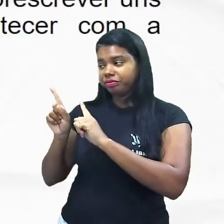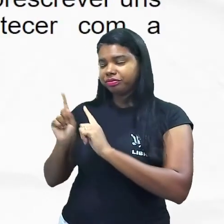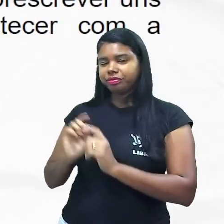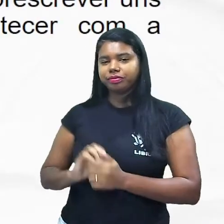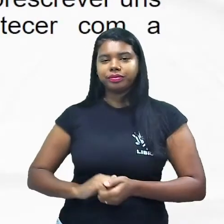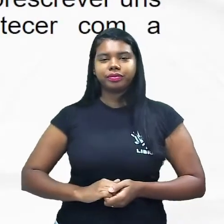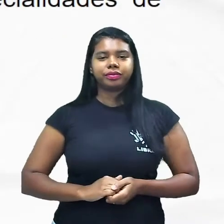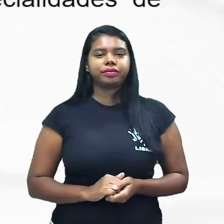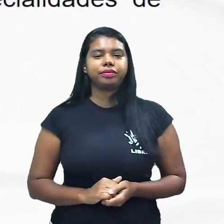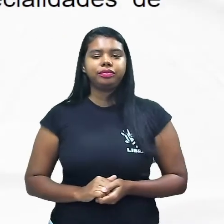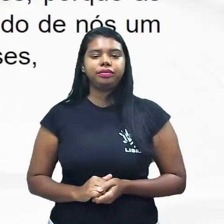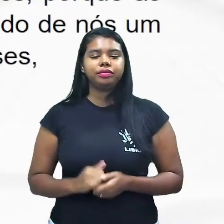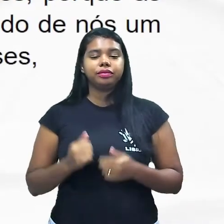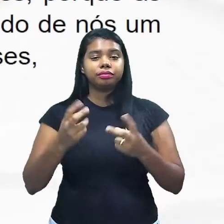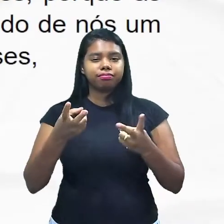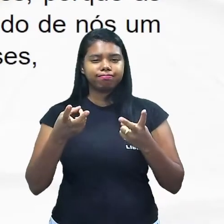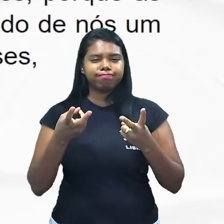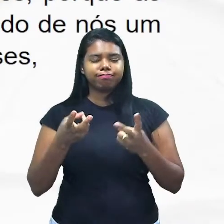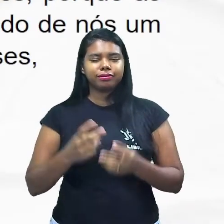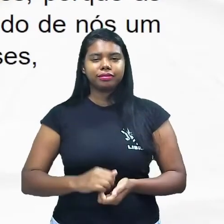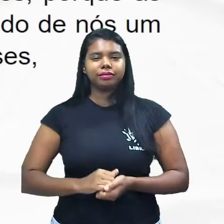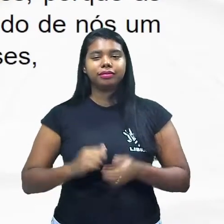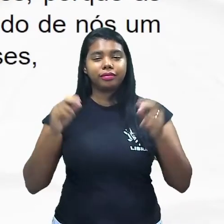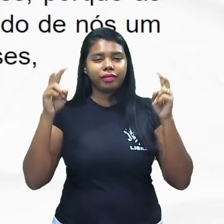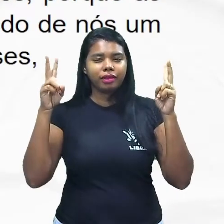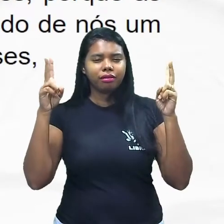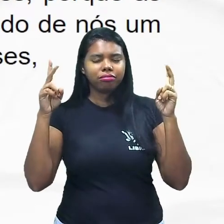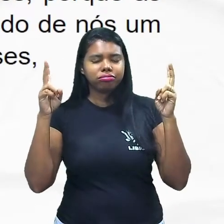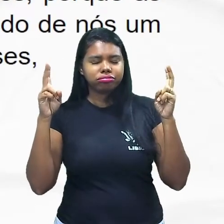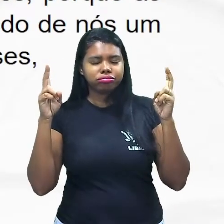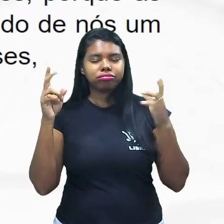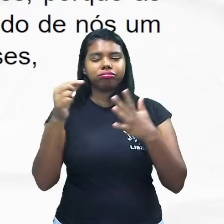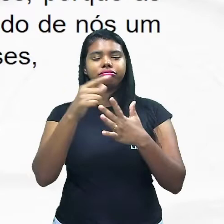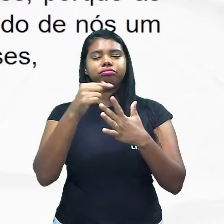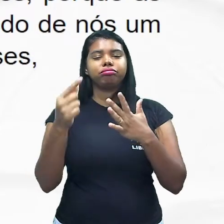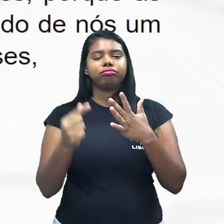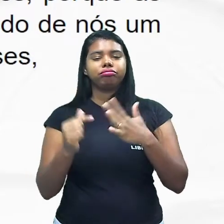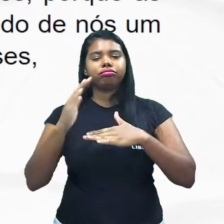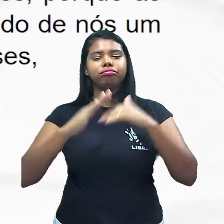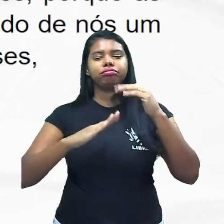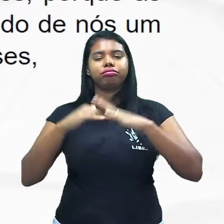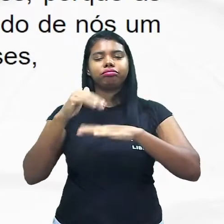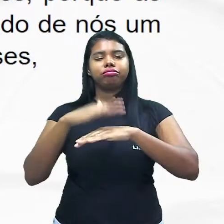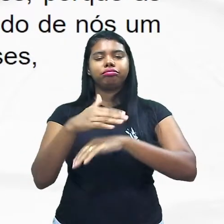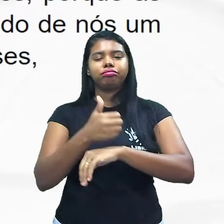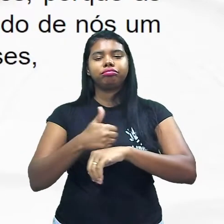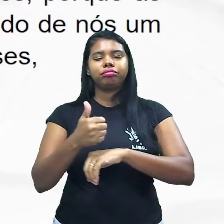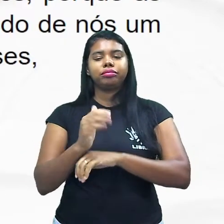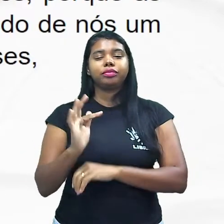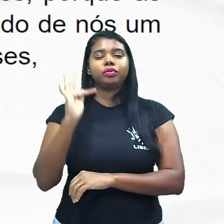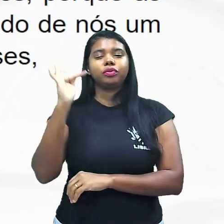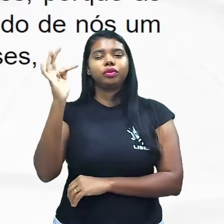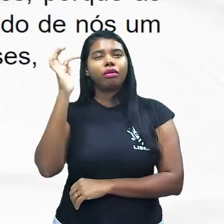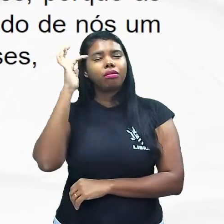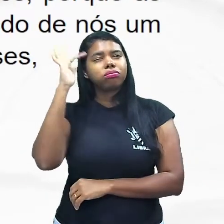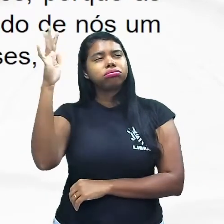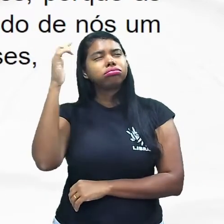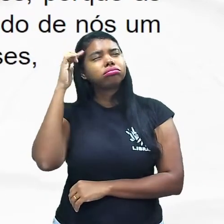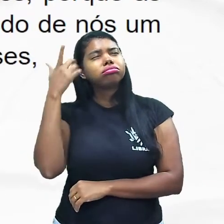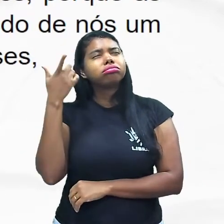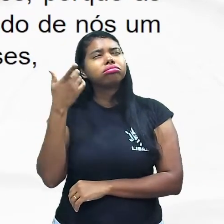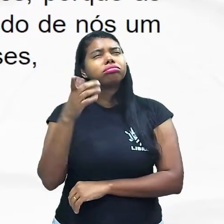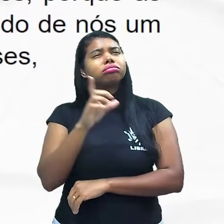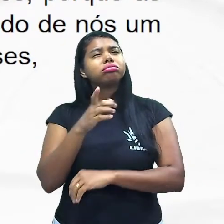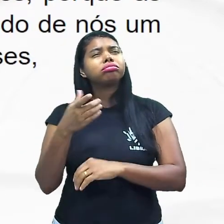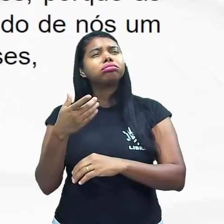texto é um texto bem interessante uma temática que ele fala profissões de futuro você fera que já está começando a pensar qual é o curso